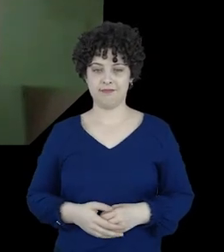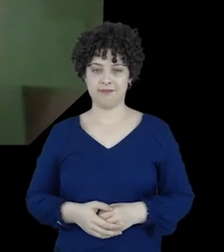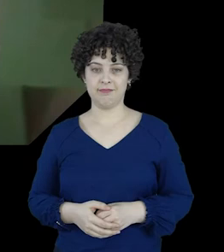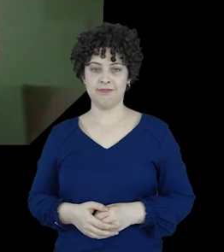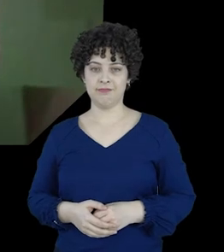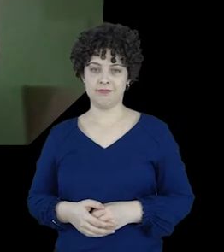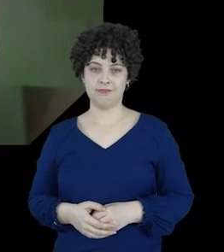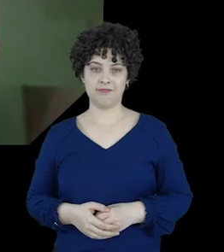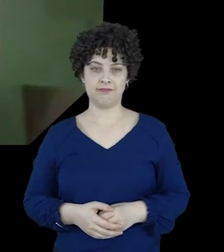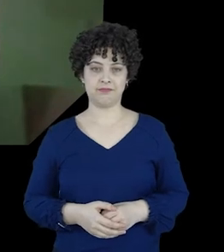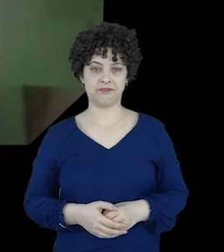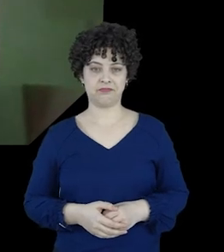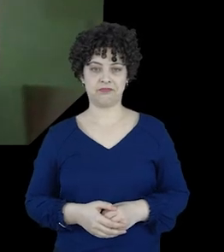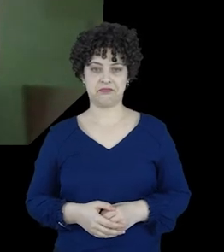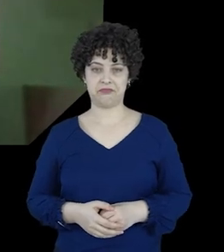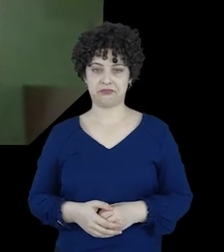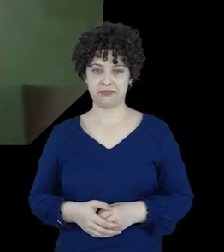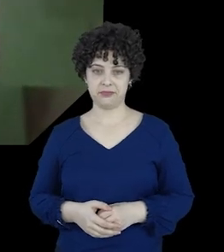jovens.